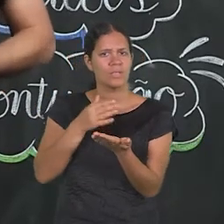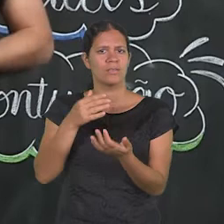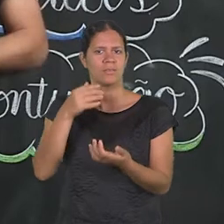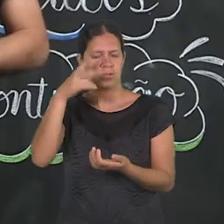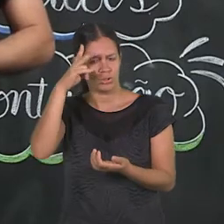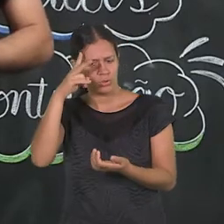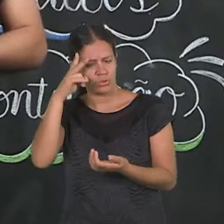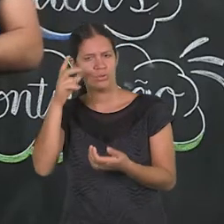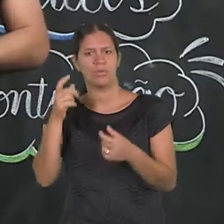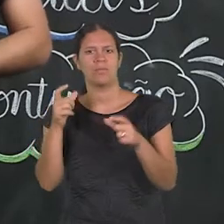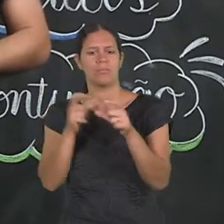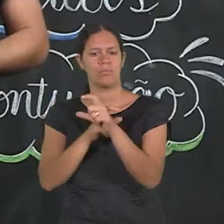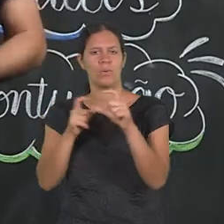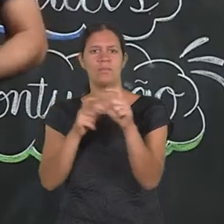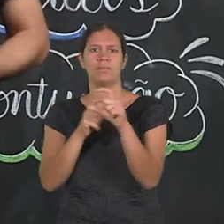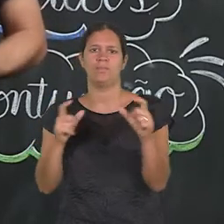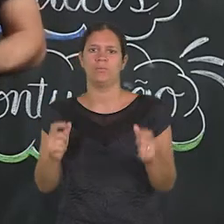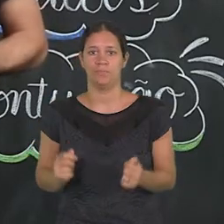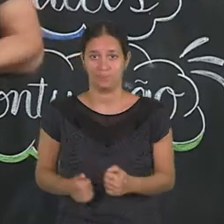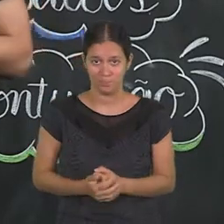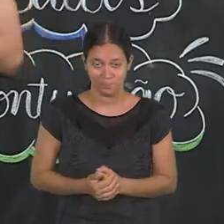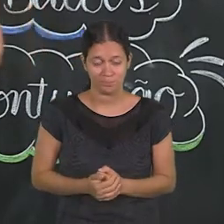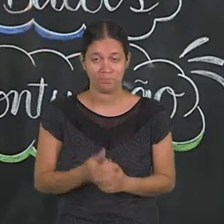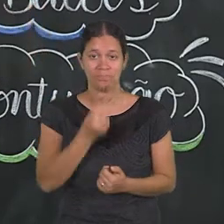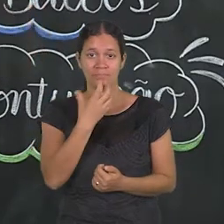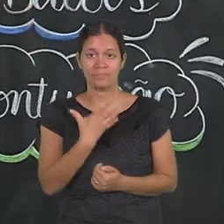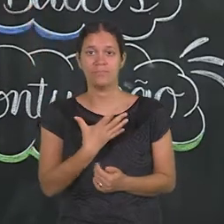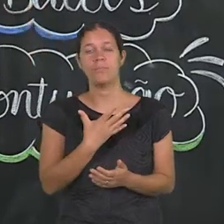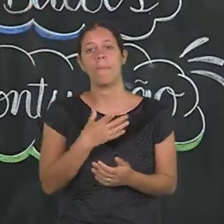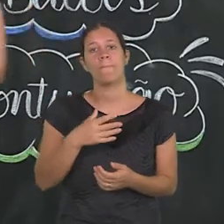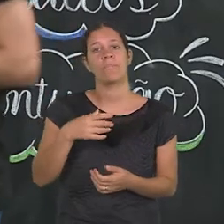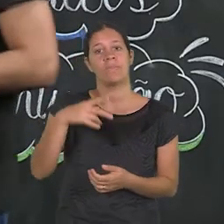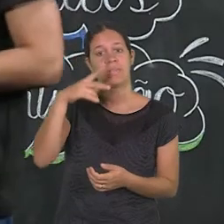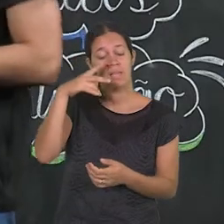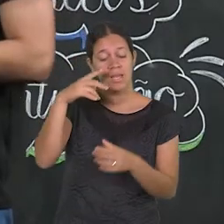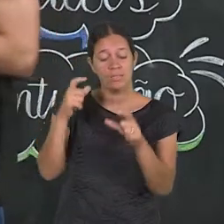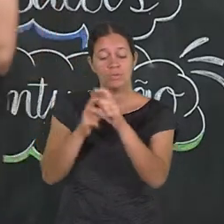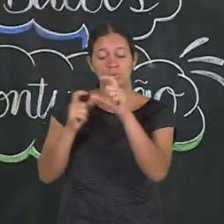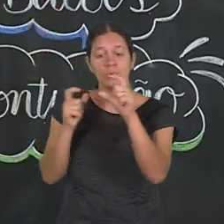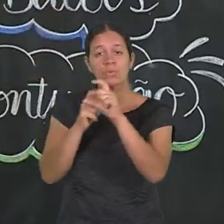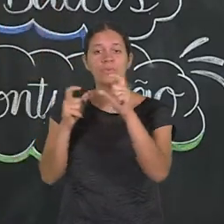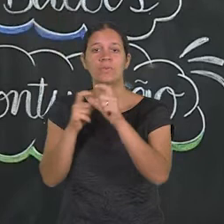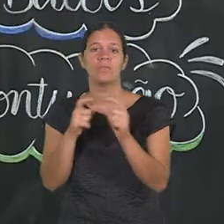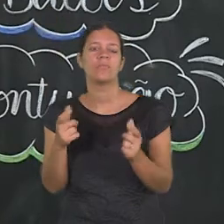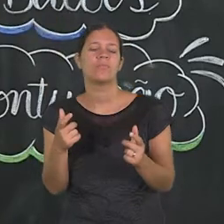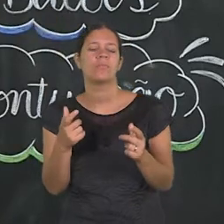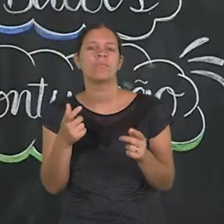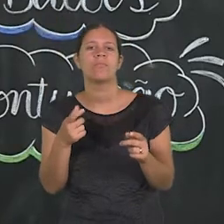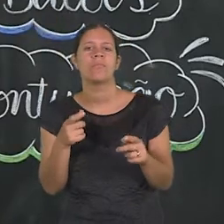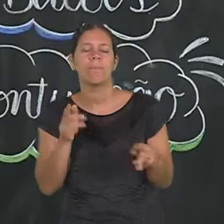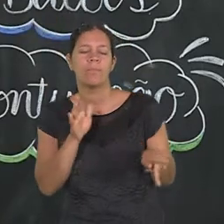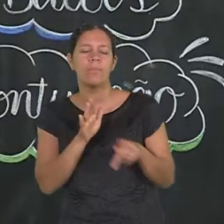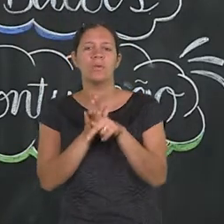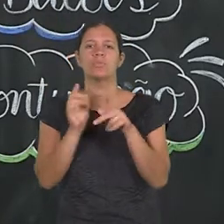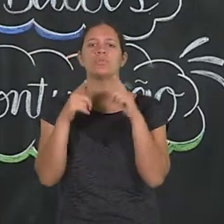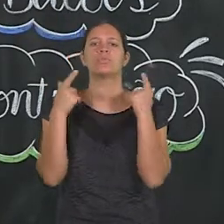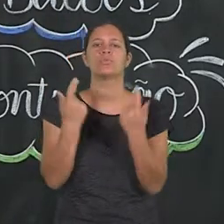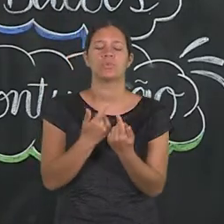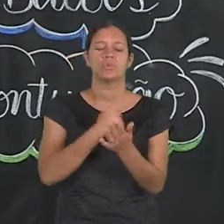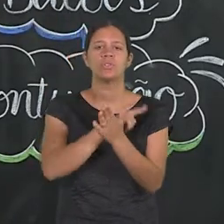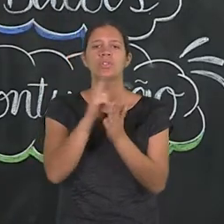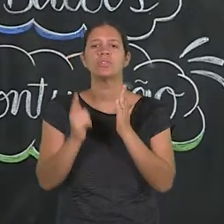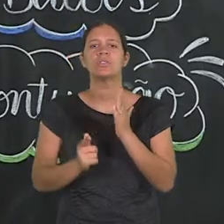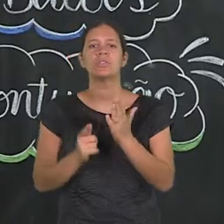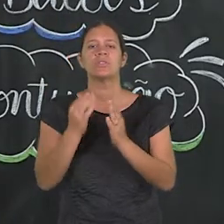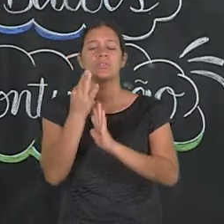refere a histórias em quadrinhos, ok? Bom, as histórias em quadrinhos fazem parte de um